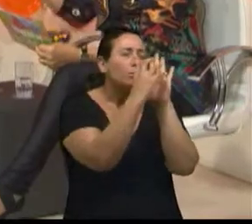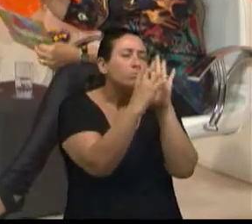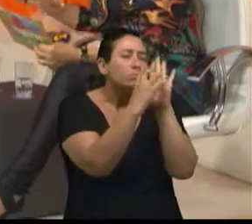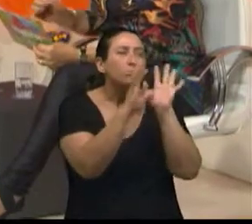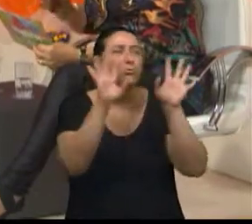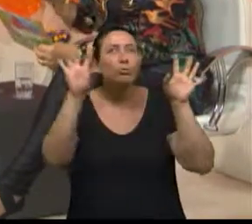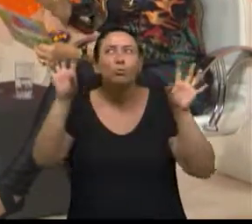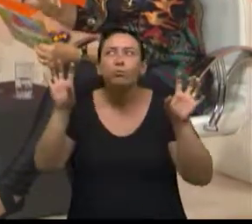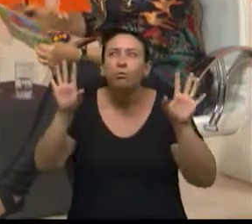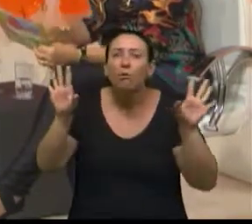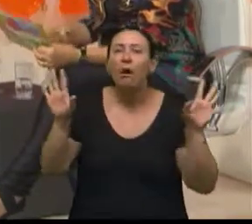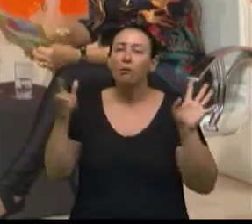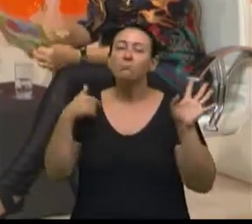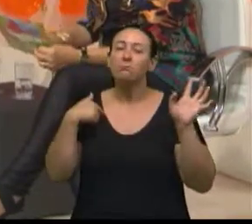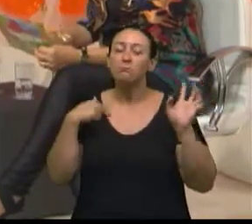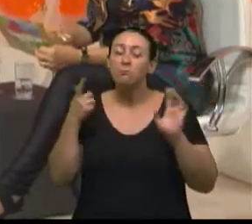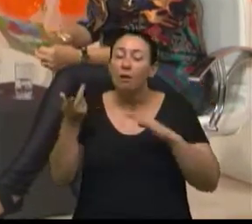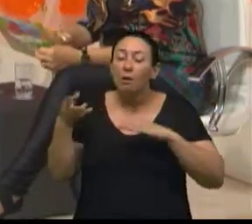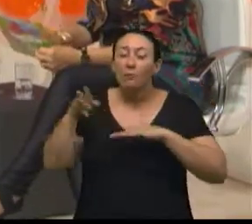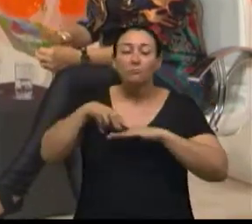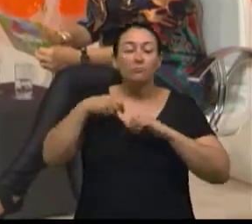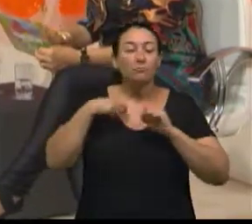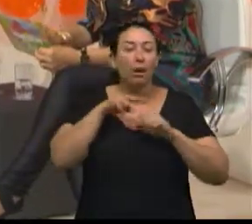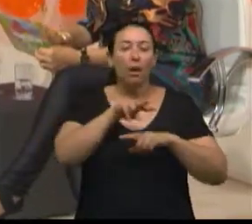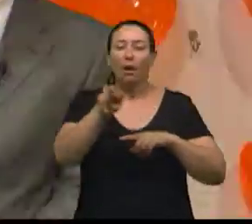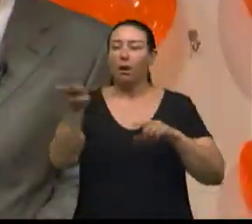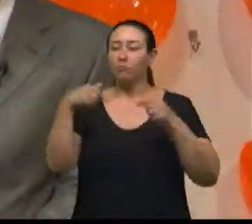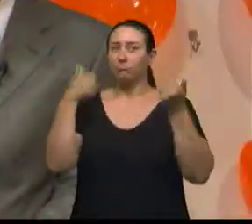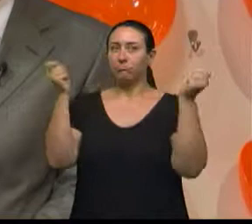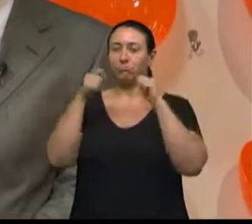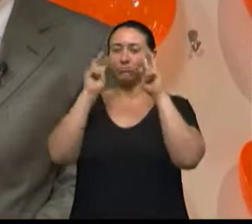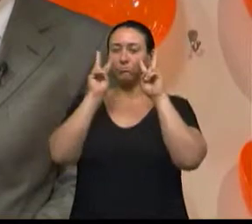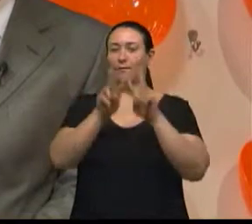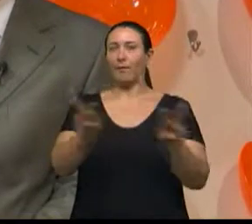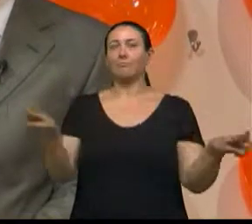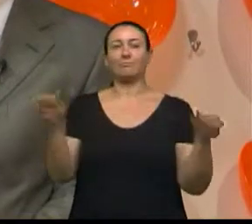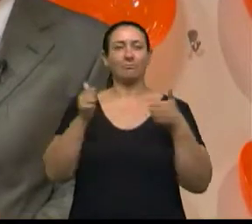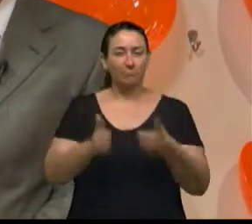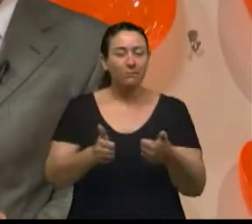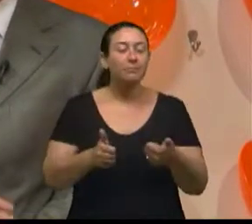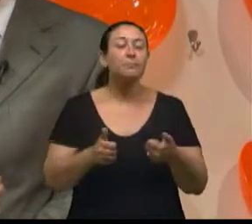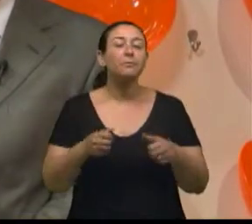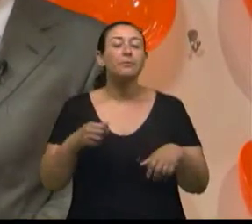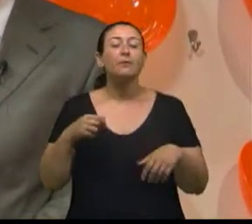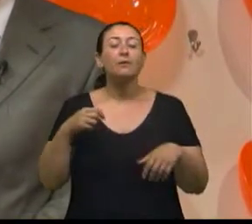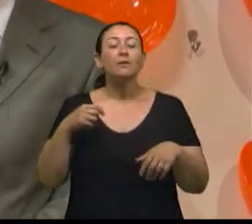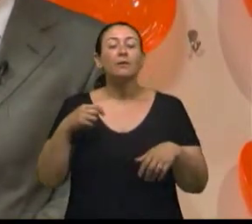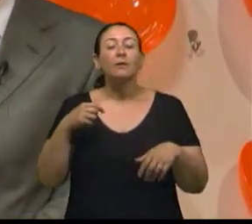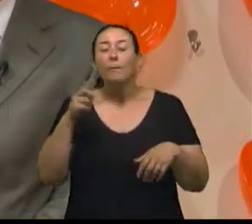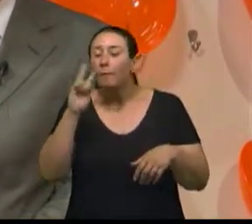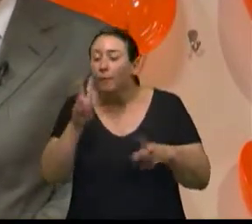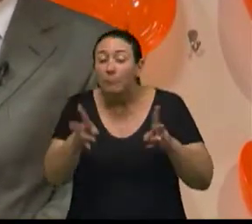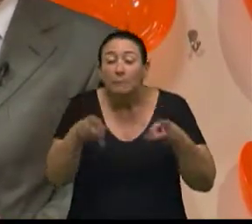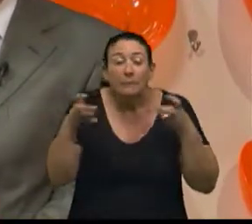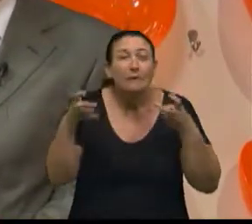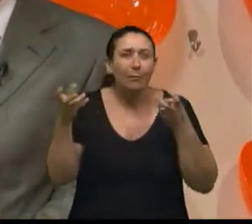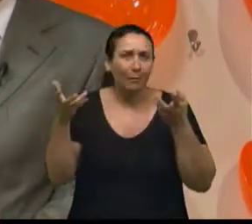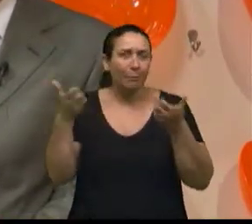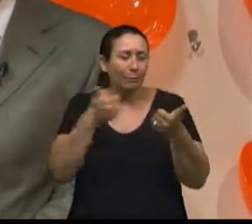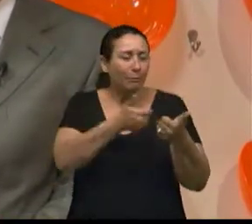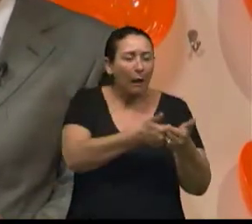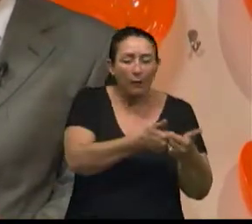dá segurança para aquela caminhada. Para poder enxergar, já ao levantar, onde é que estão as coisas